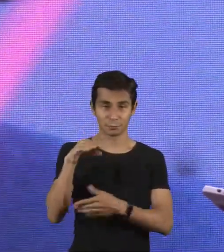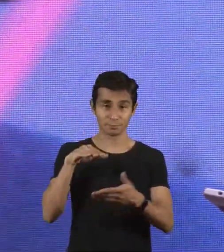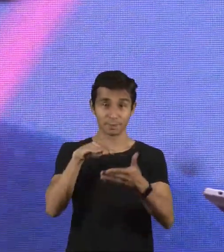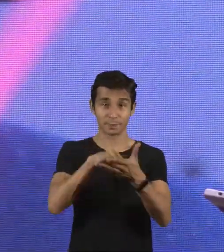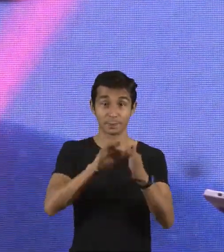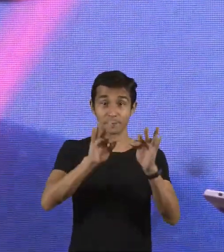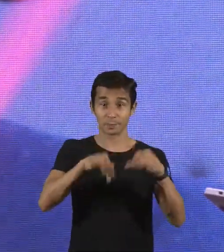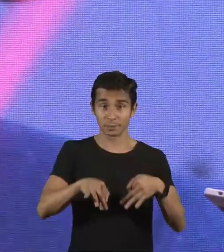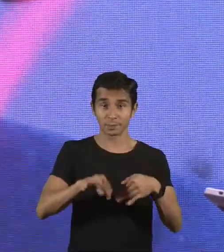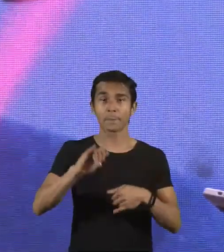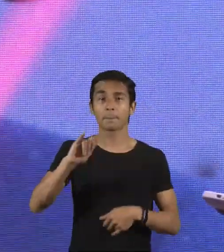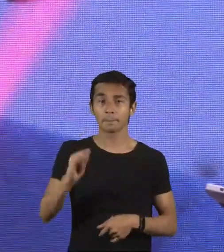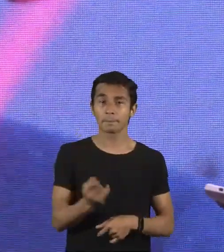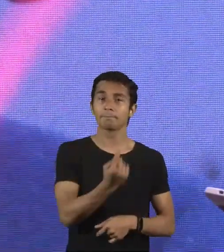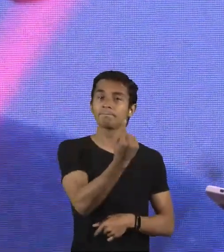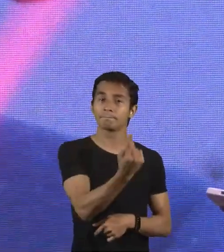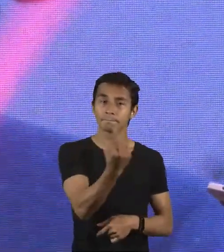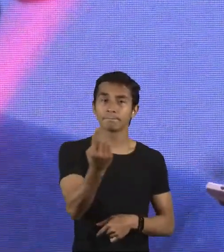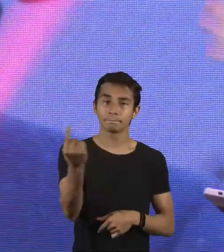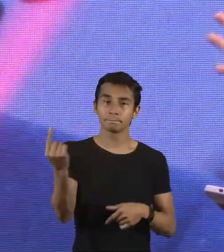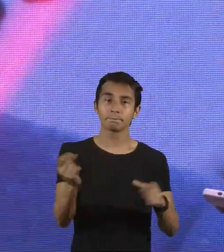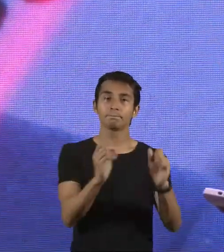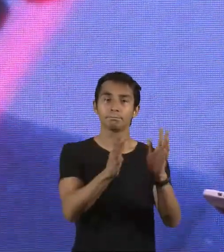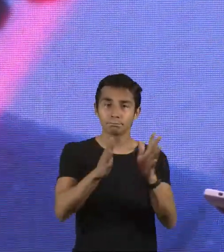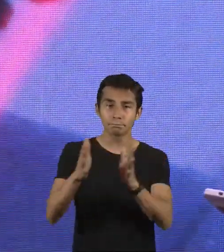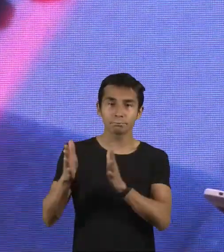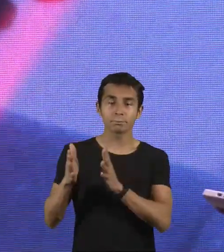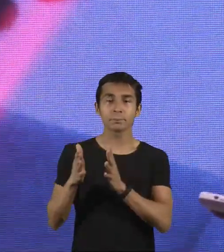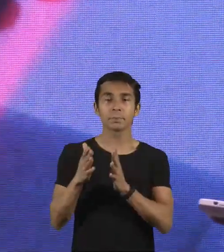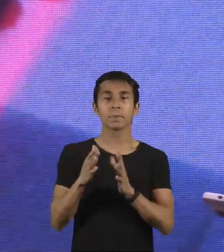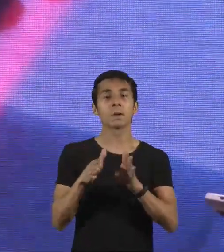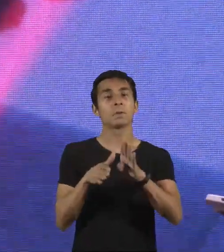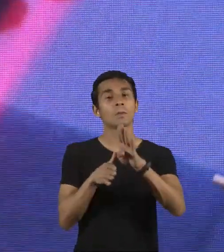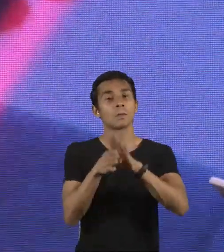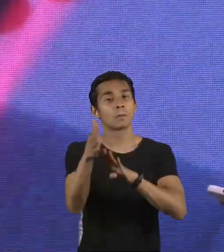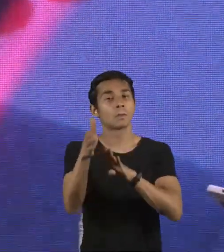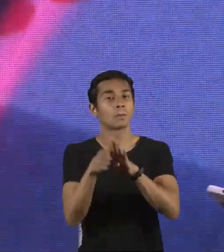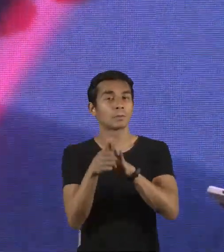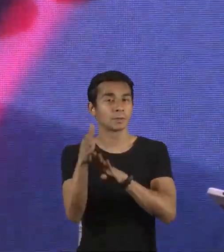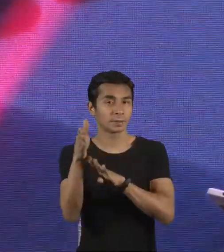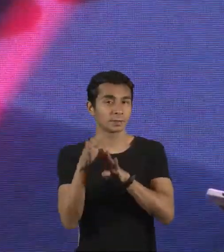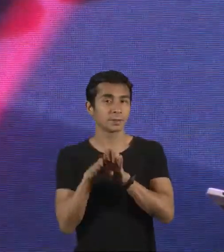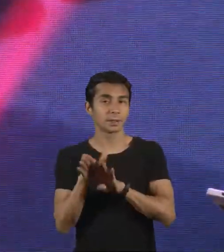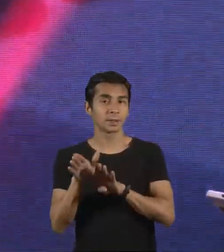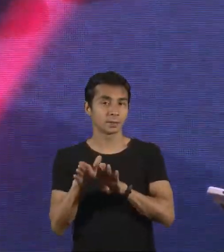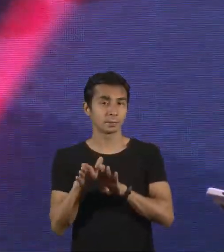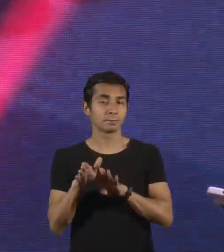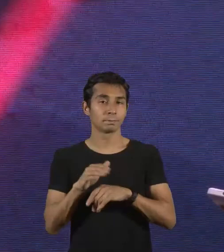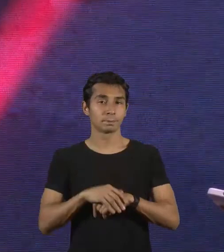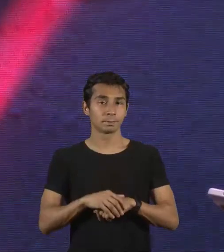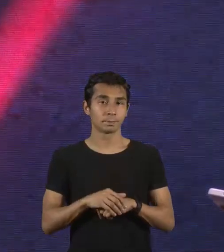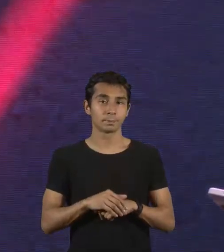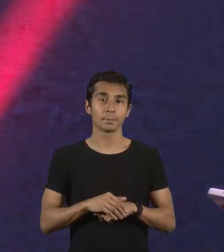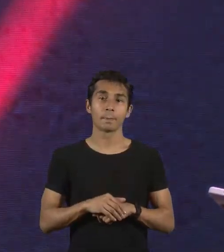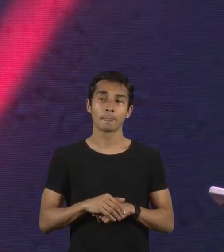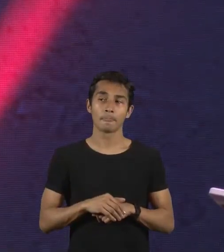a gente tem, dissessem que conselhos vocês dariam para